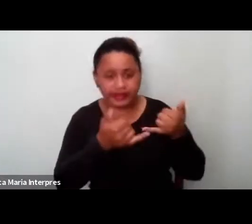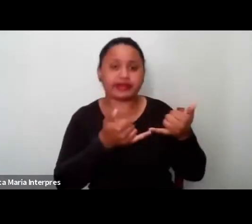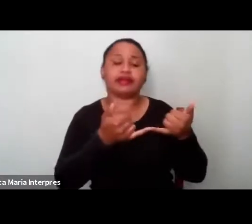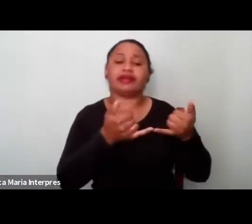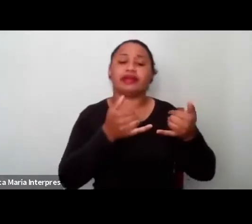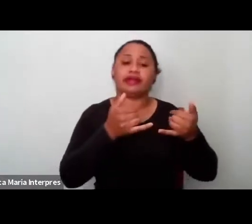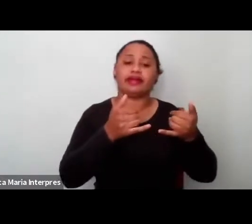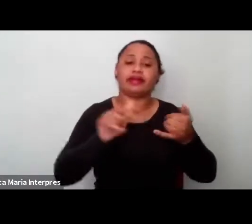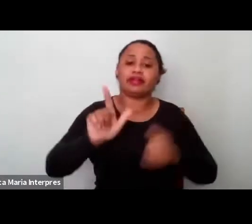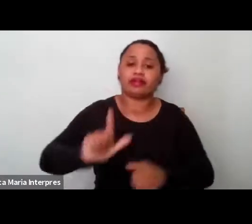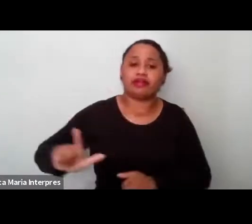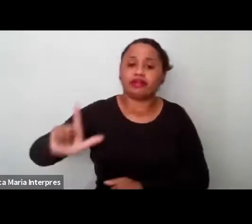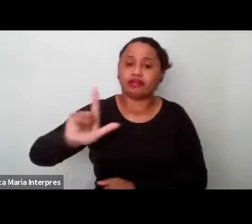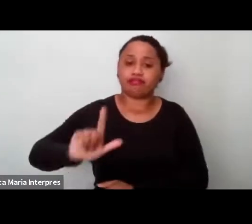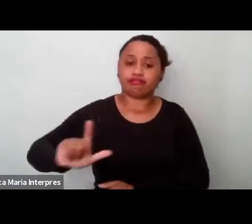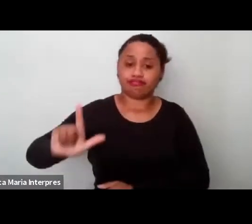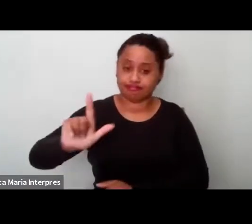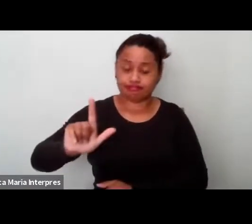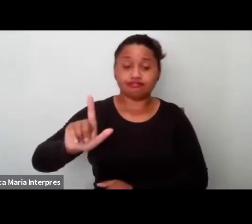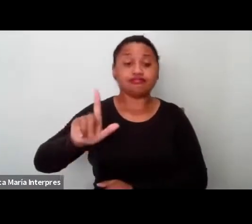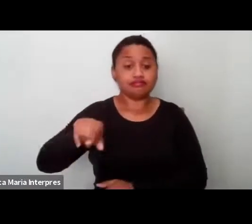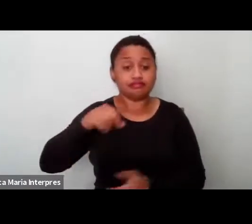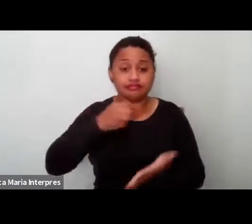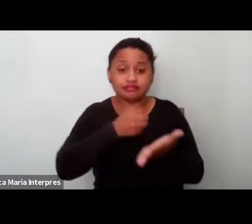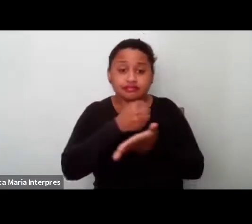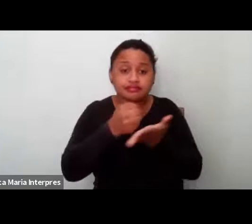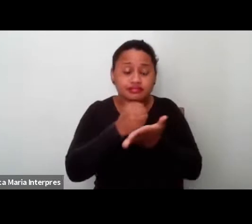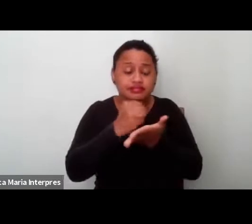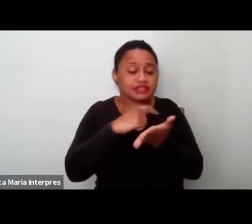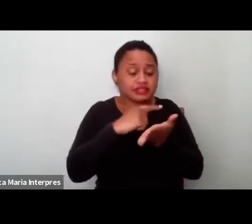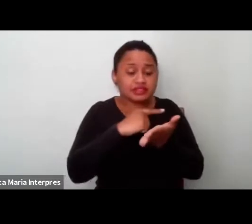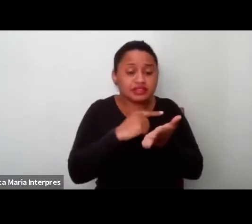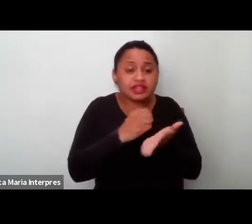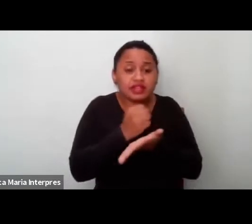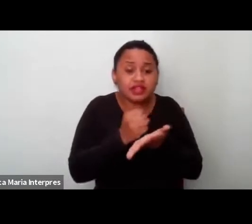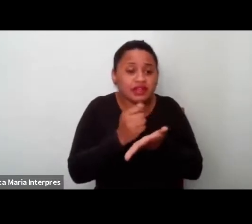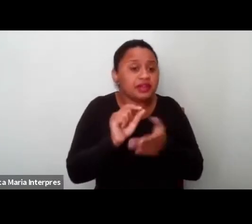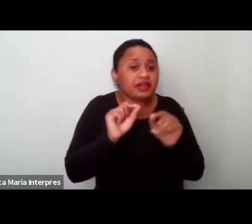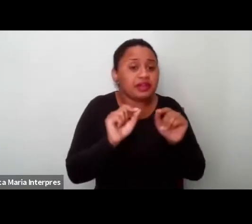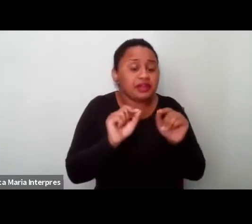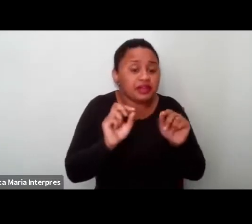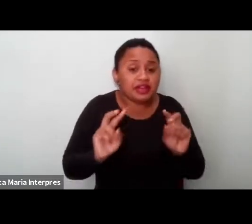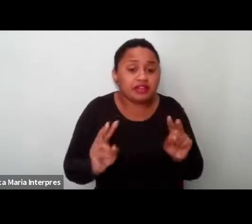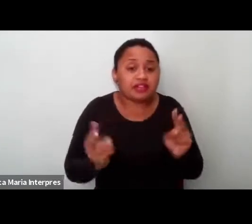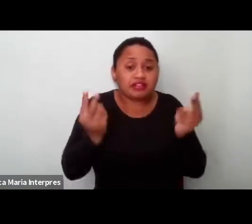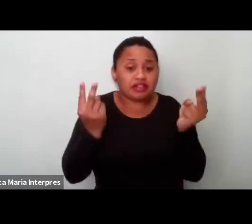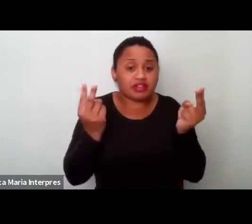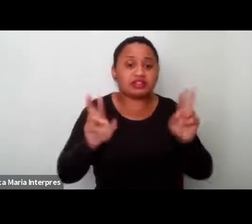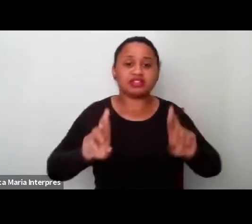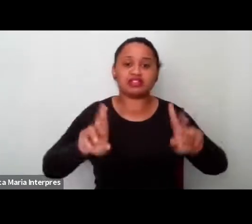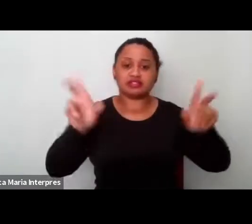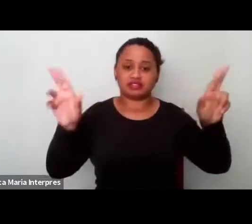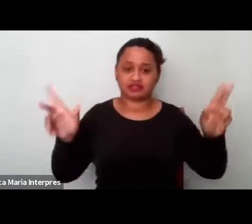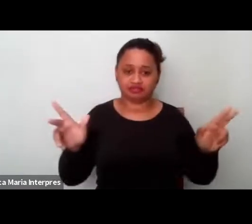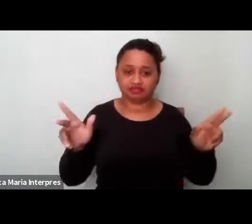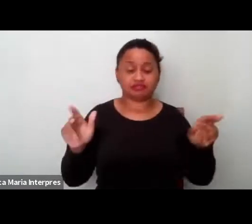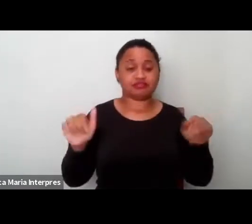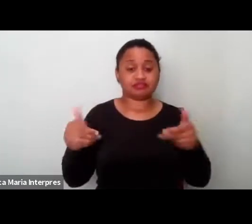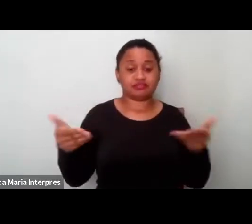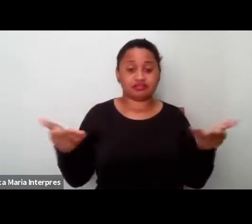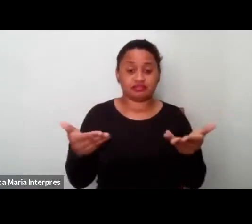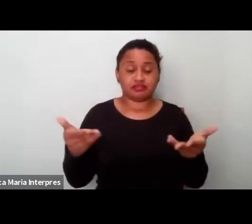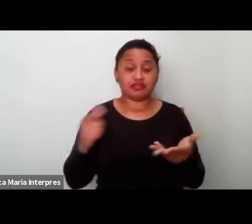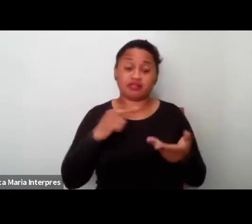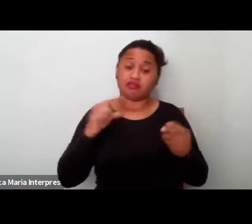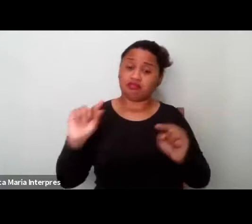literaturas, que basicamente estão pautadas no reconhecimento e na valorização das diferenças. Agora, nós encontramos um